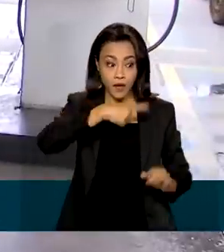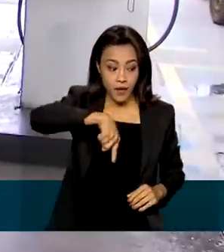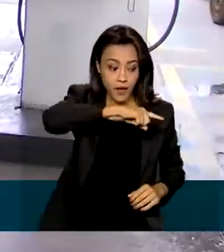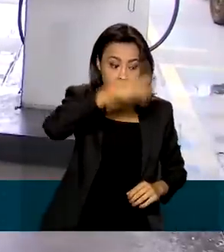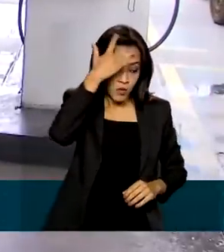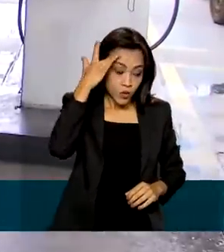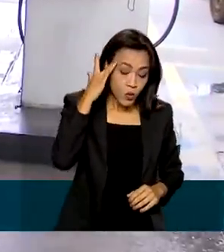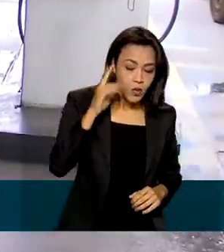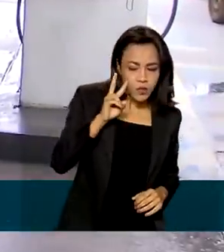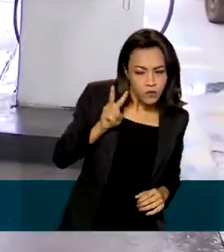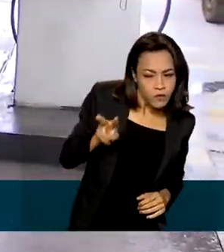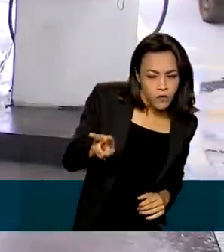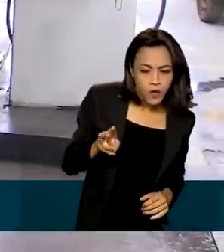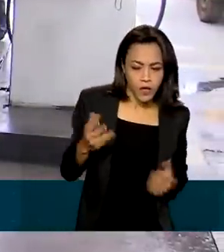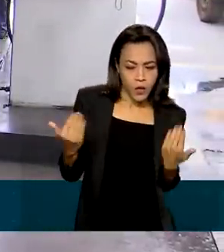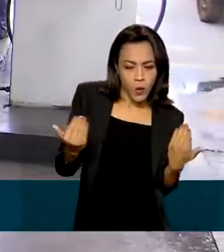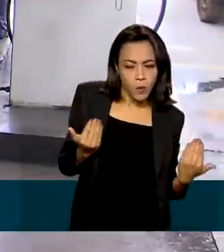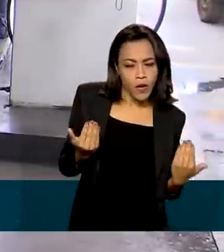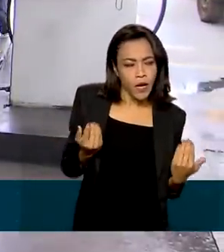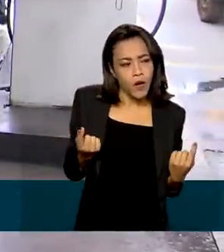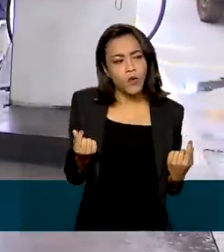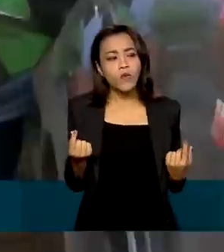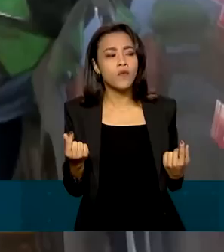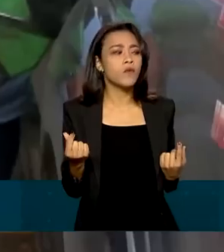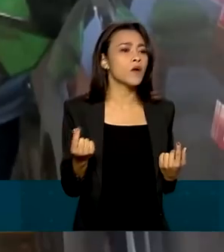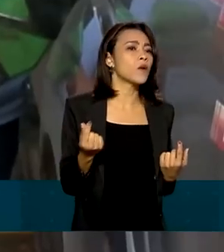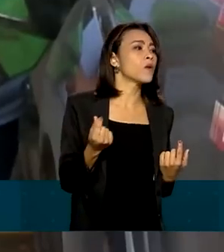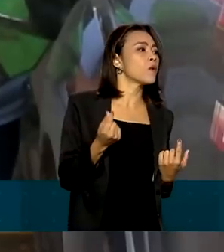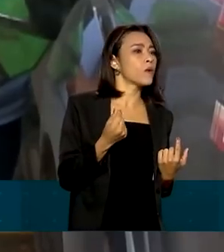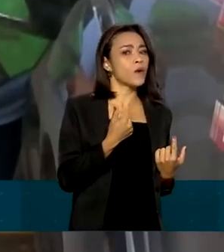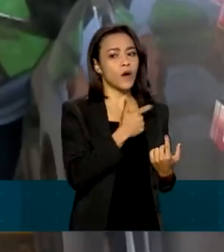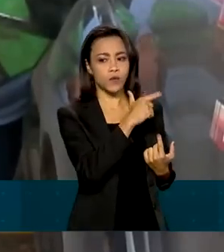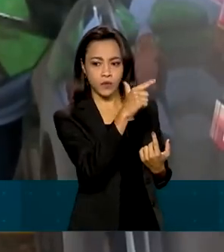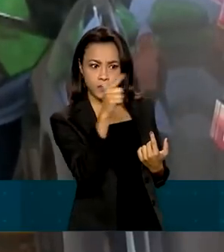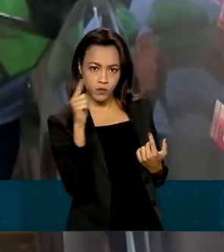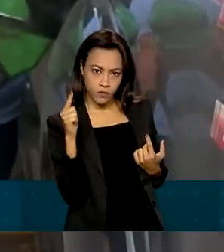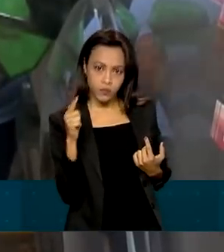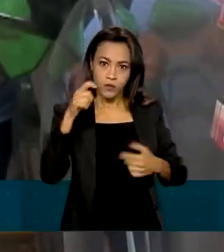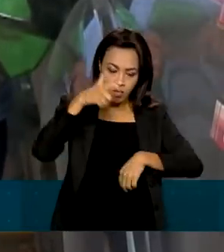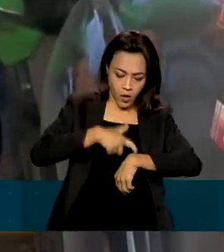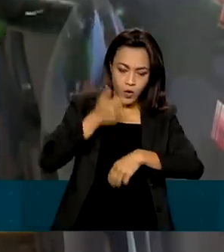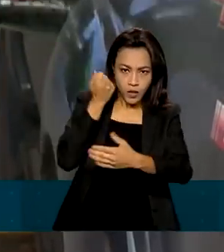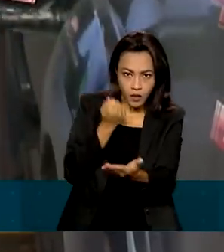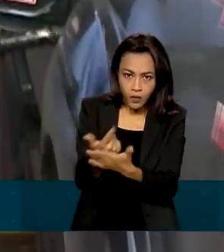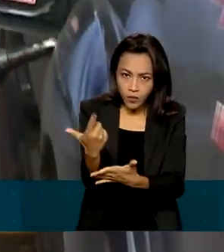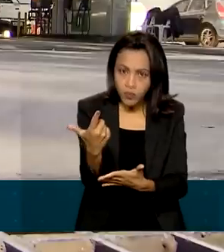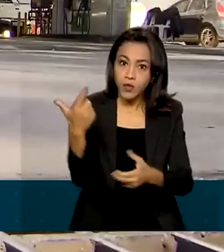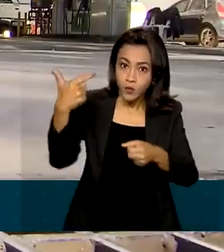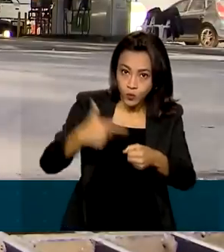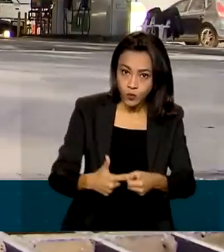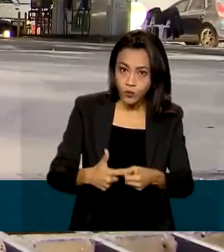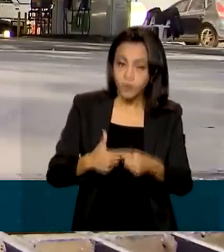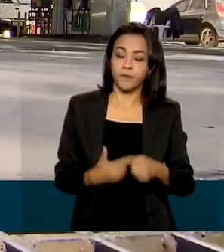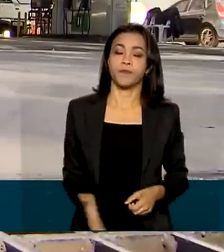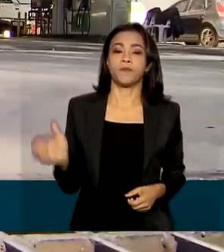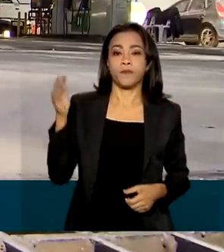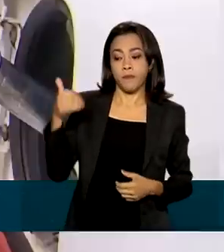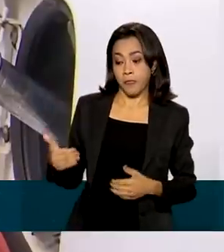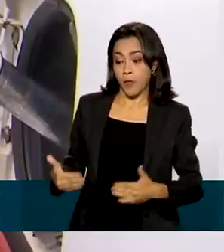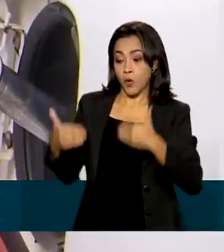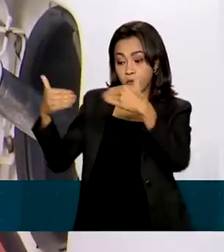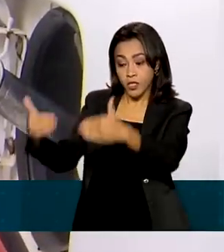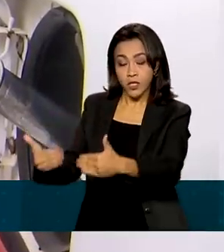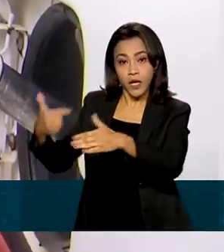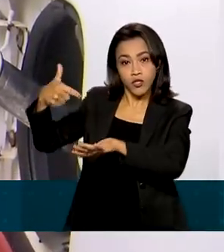consumidores possam comparar esses preços praticados aos no momento da compra. De acordo com o Ministério de Minas e